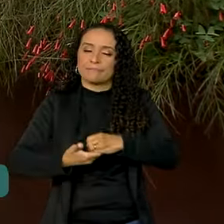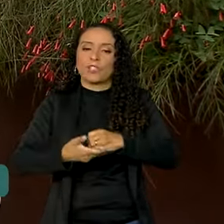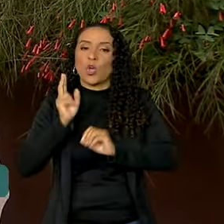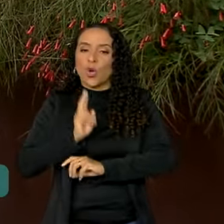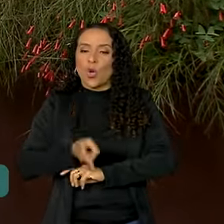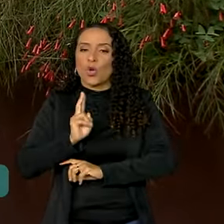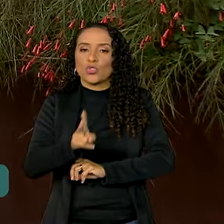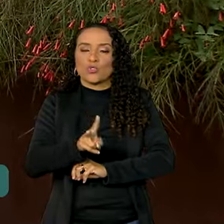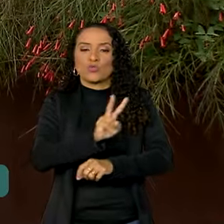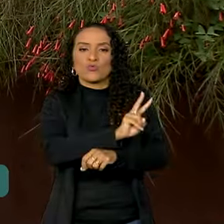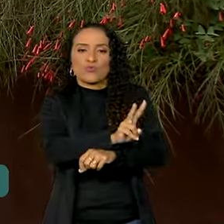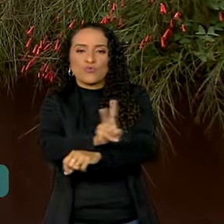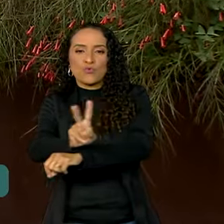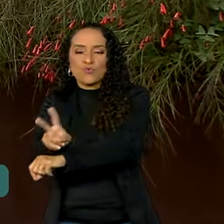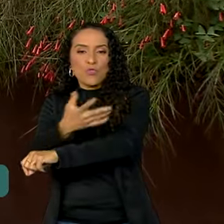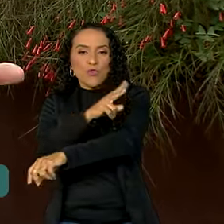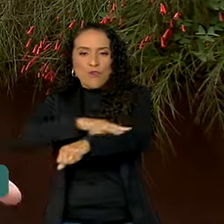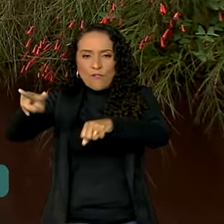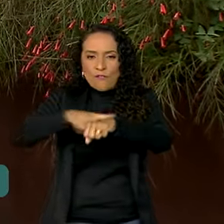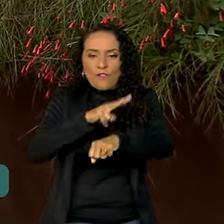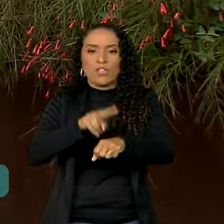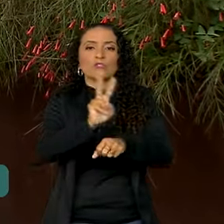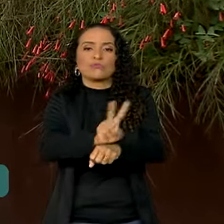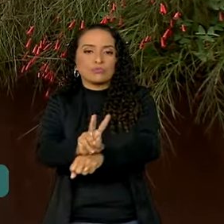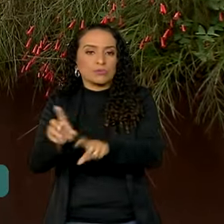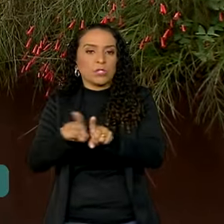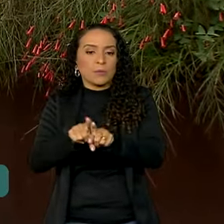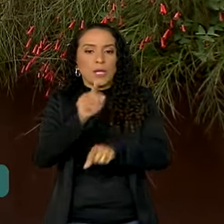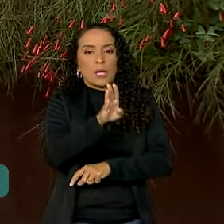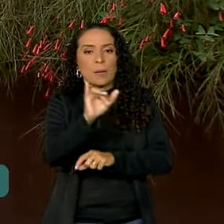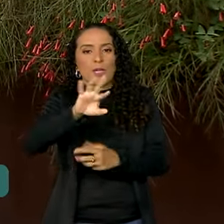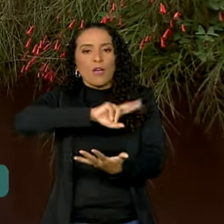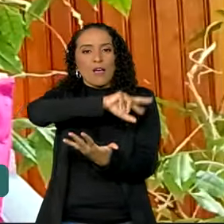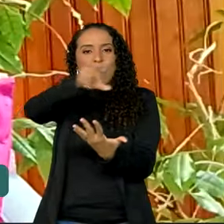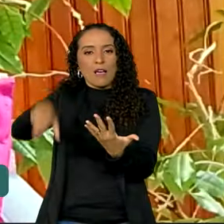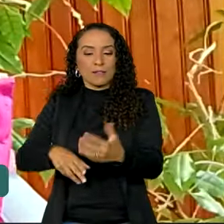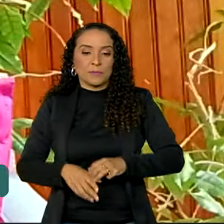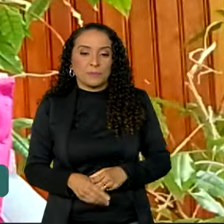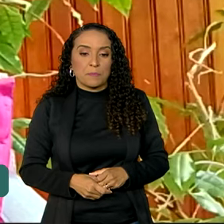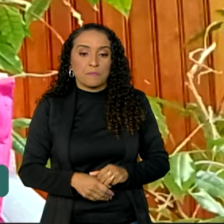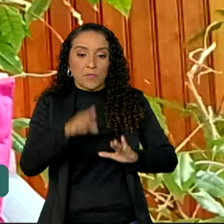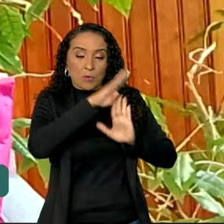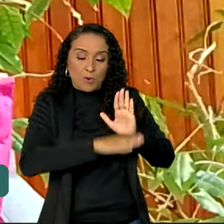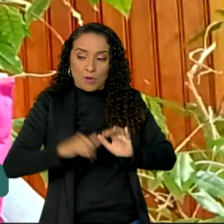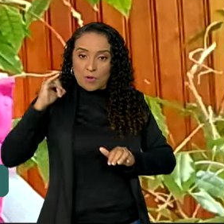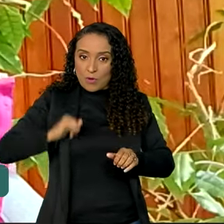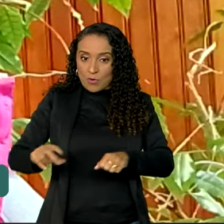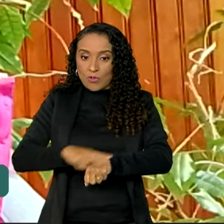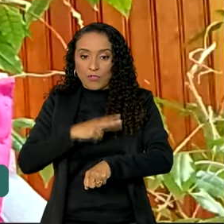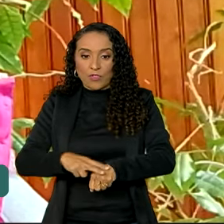mantendo a cobertura vegetal e a conservação da biodiversidade. O programa Bolsa Verde